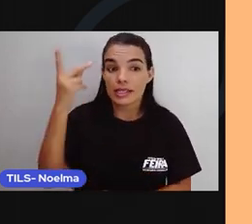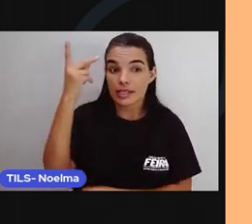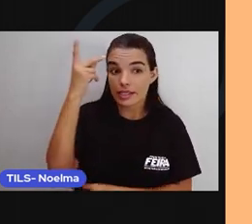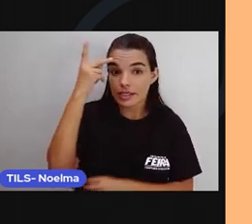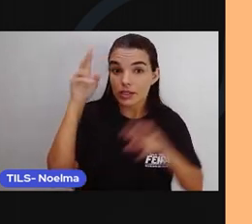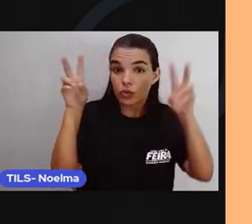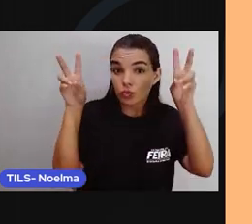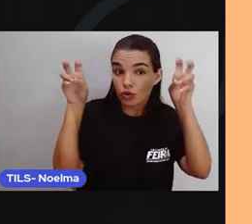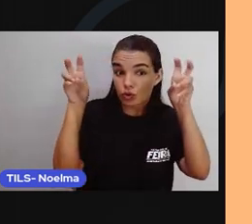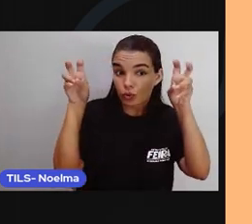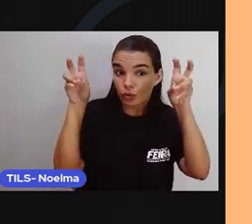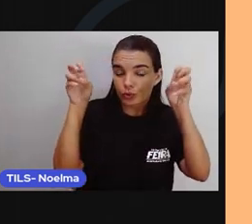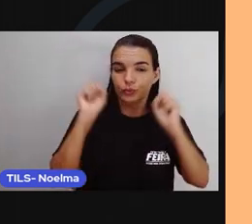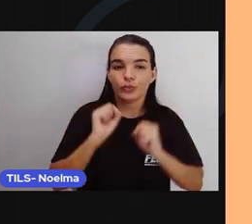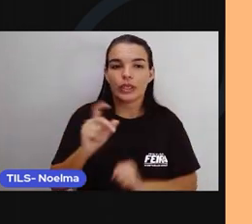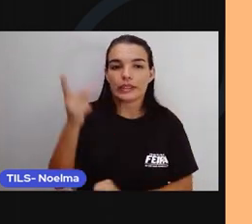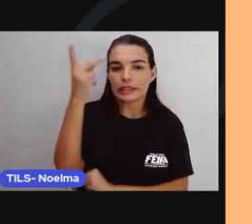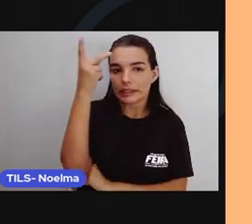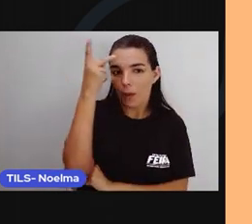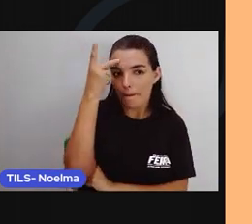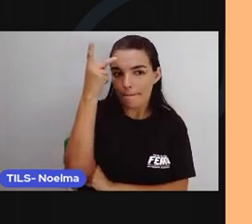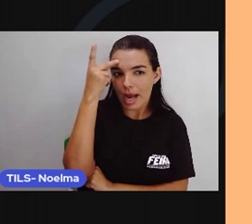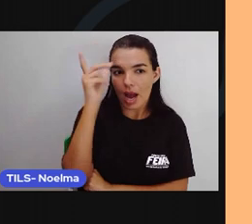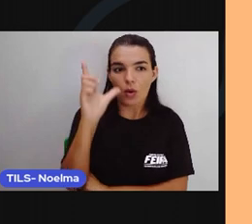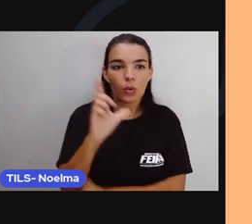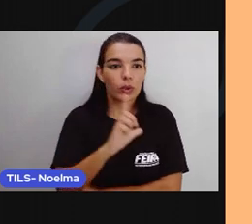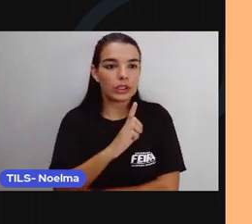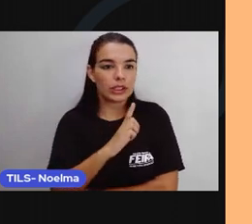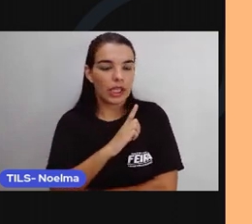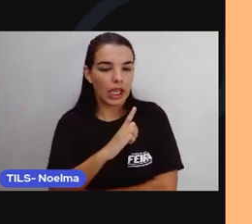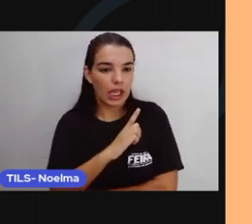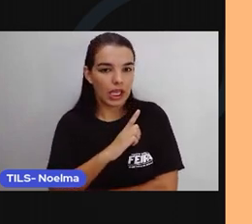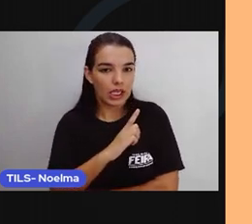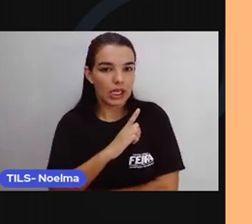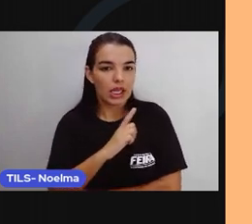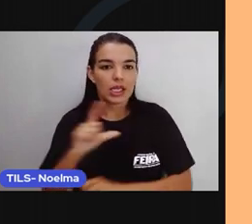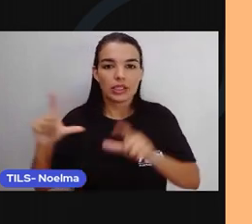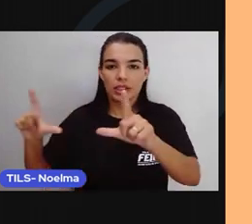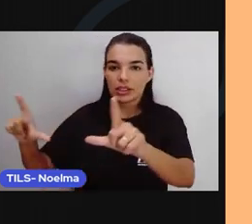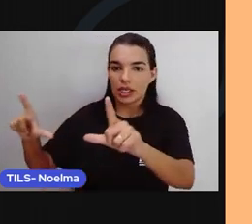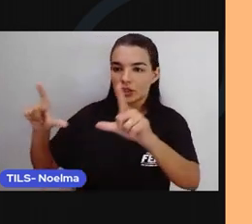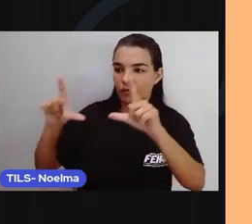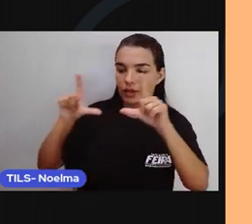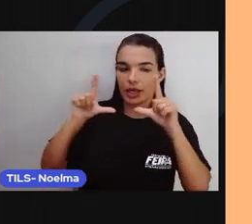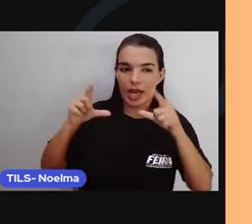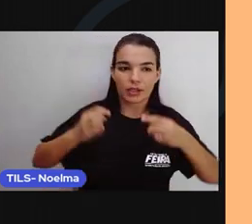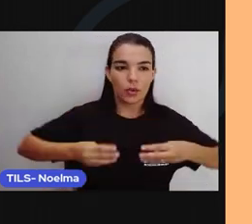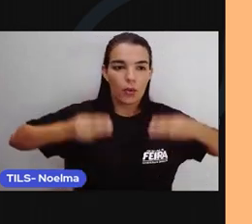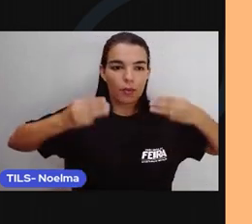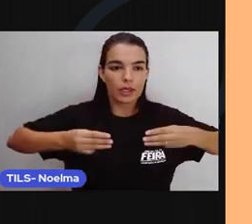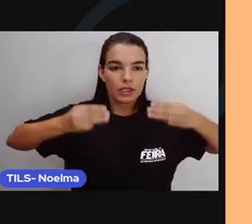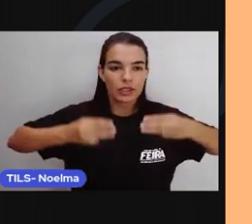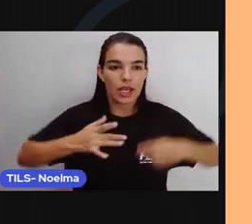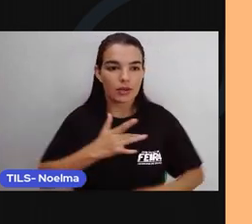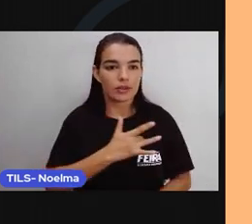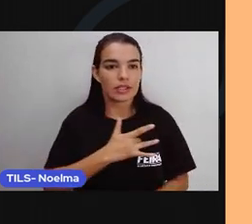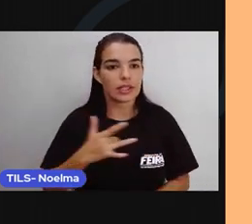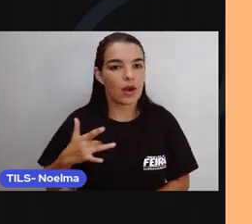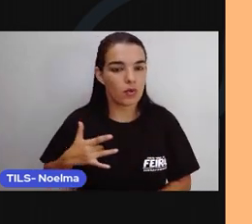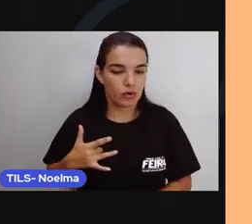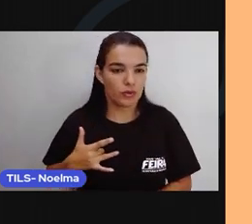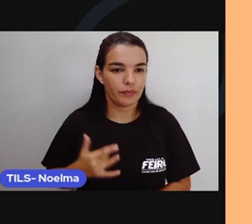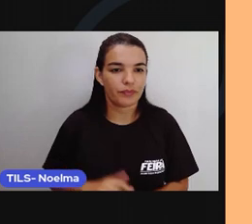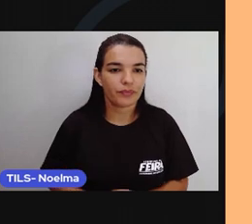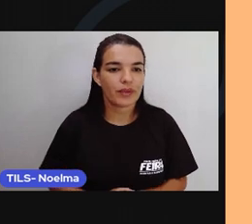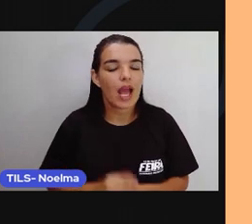notícia. Se eu coloco recebeu, a notícia fica velha rápido. Olha o lead. O município de São Paulo recebeu do Ministério da Saúde